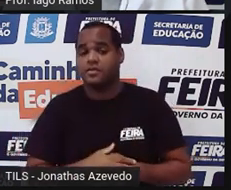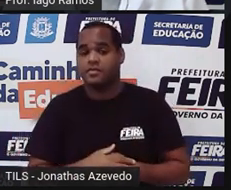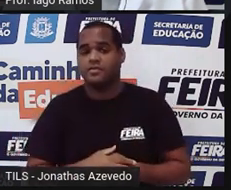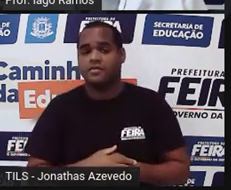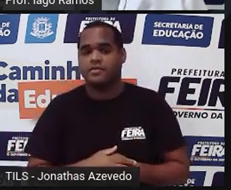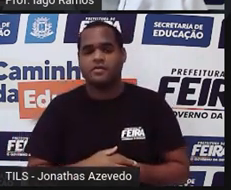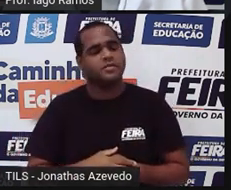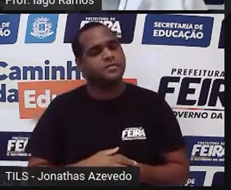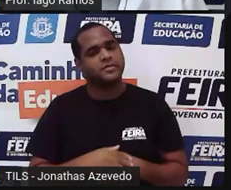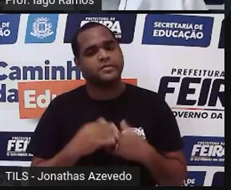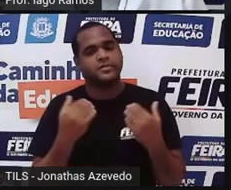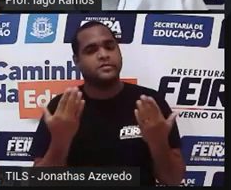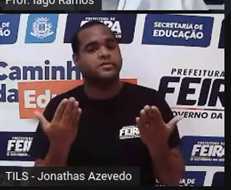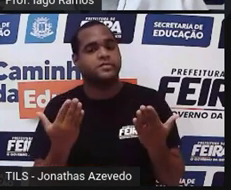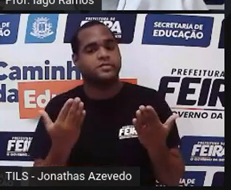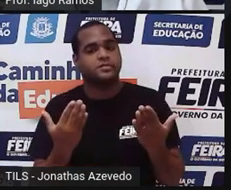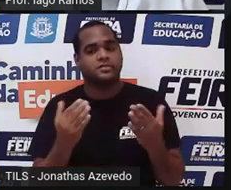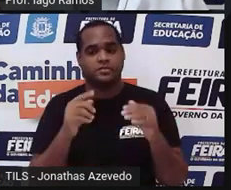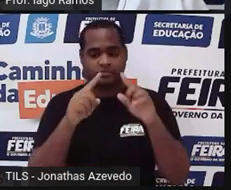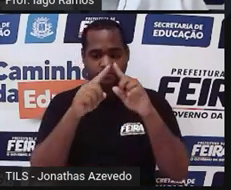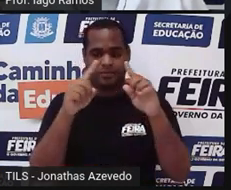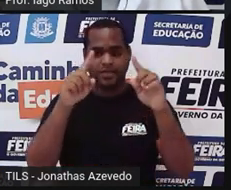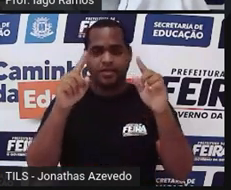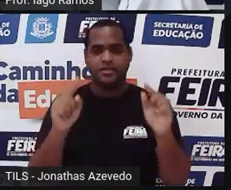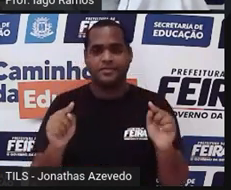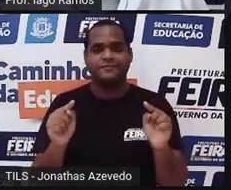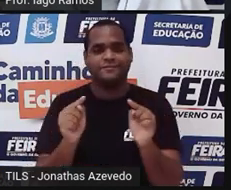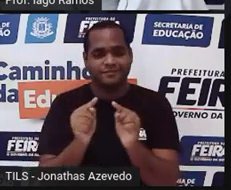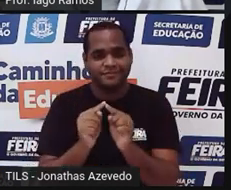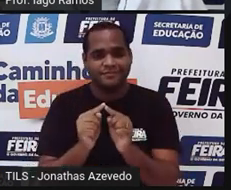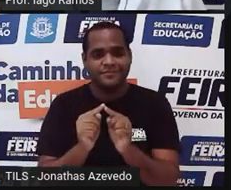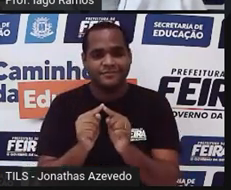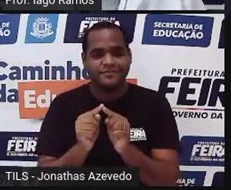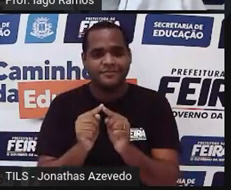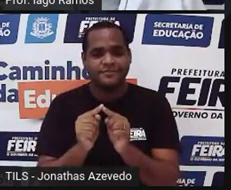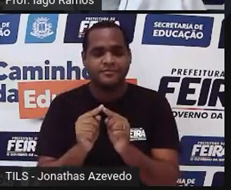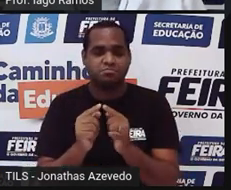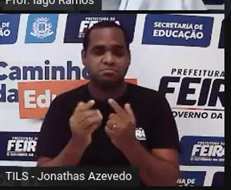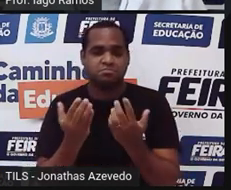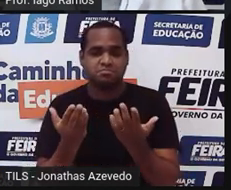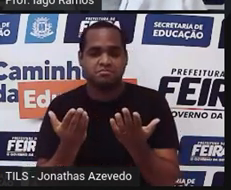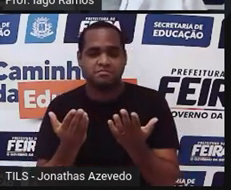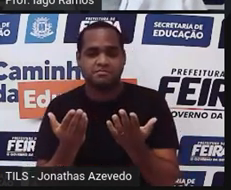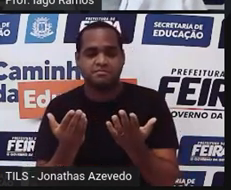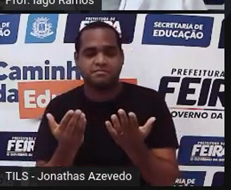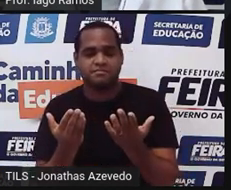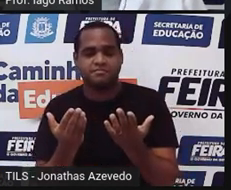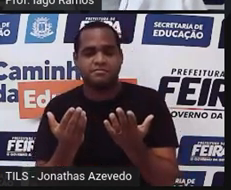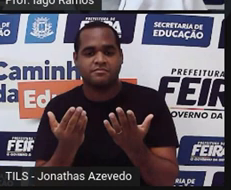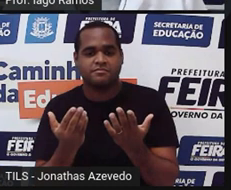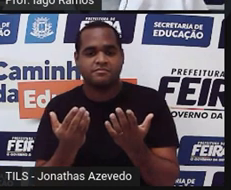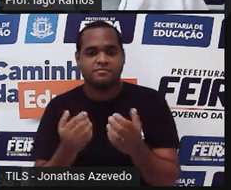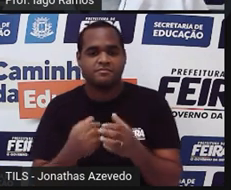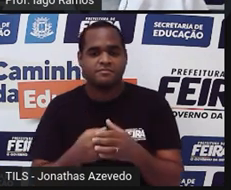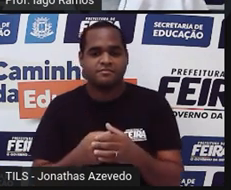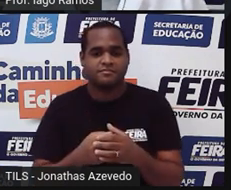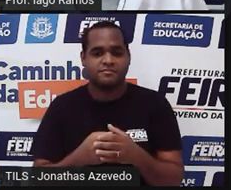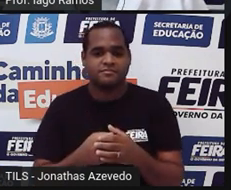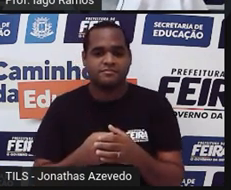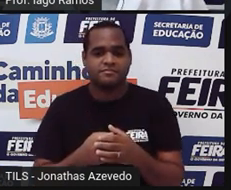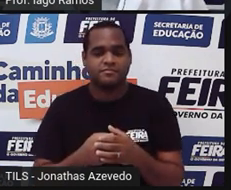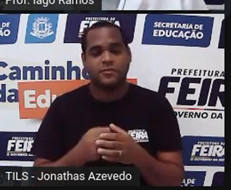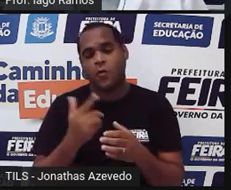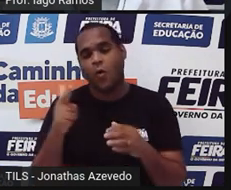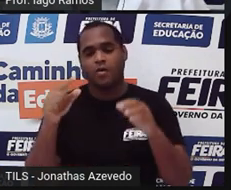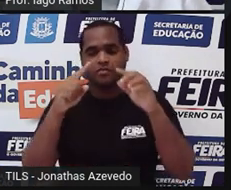Um quadrado ou